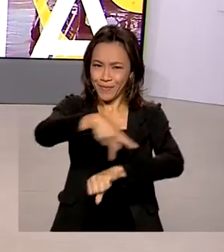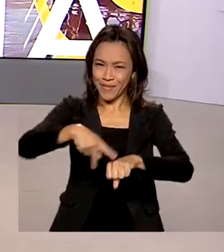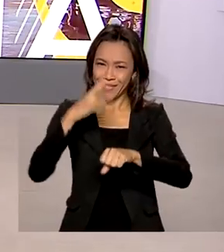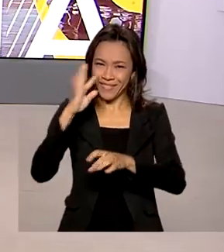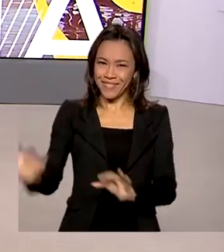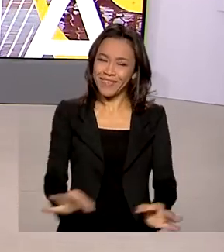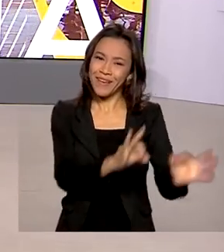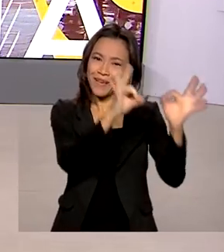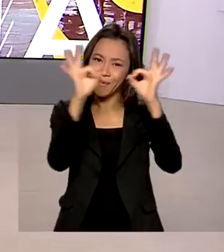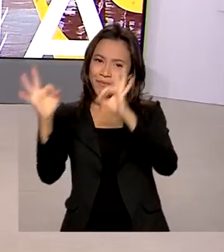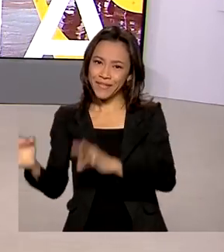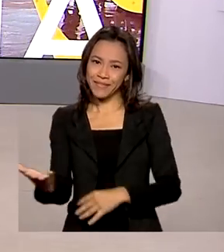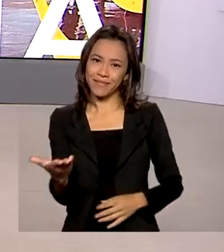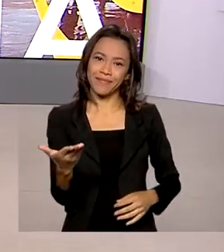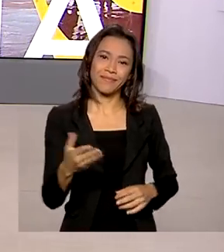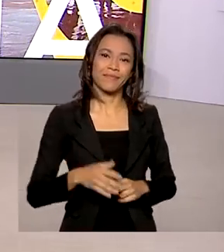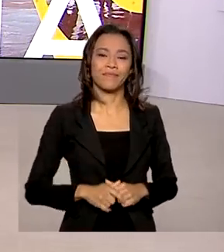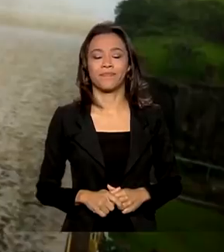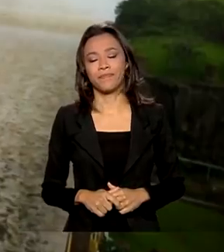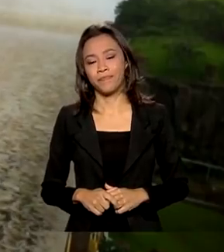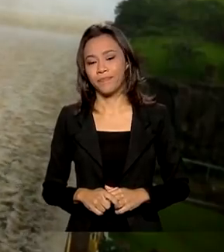reportagem de Maurício de Almeida.